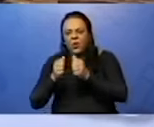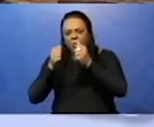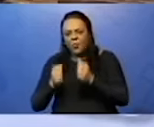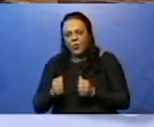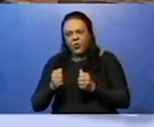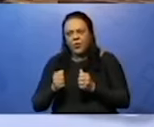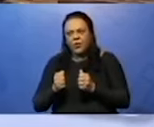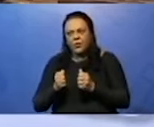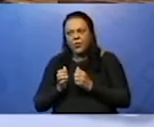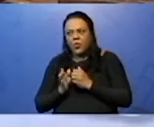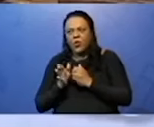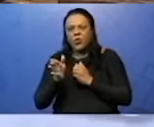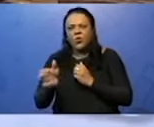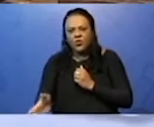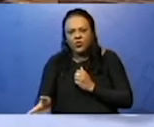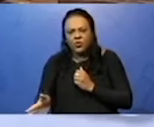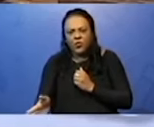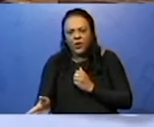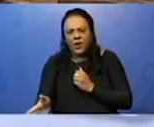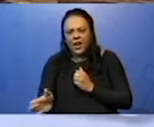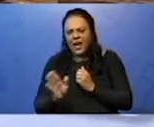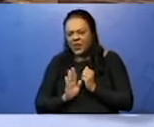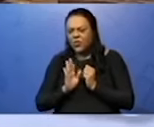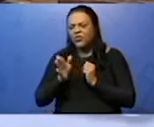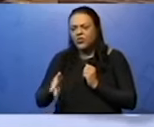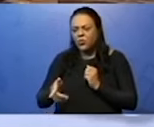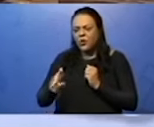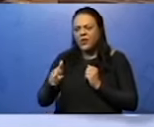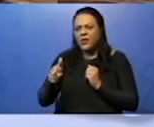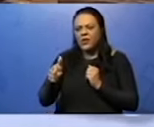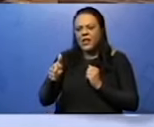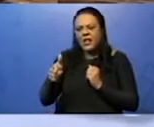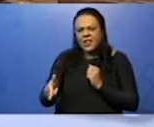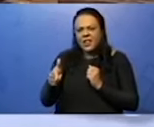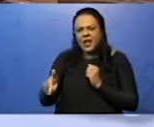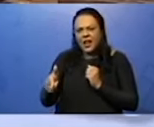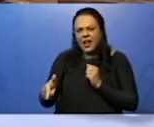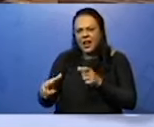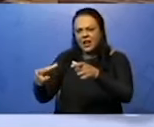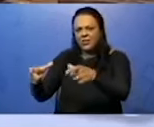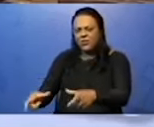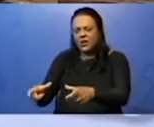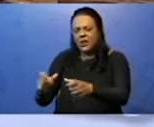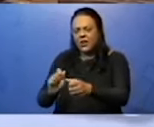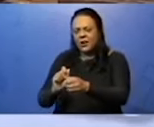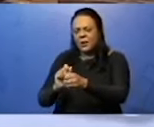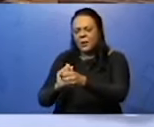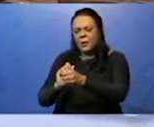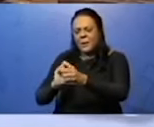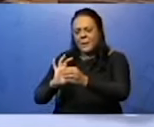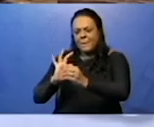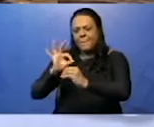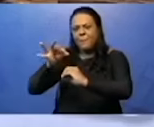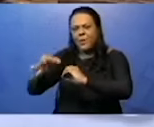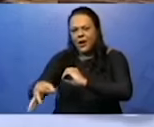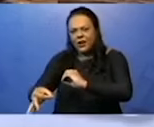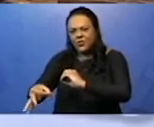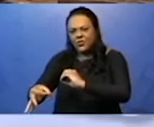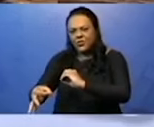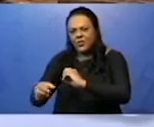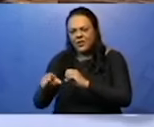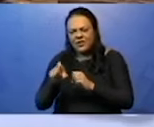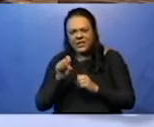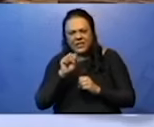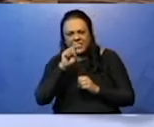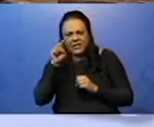Nós. Cadê o nós? Ele não está ali na frase. Será que ele que o sujeito? Há água salgada em Marte.